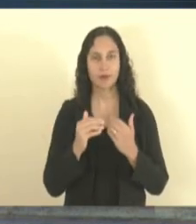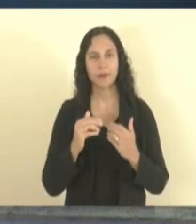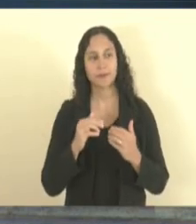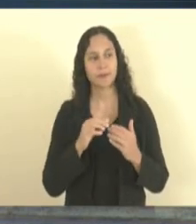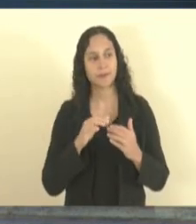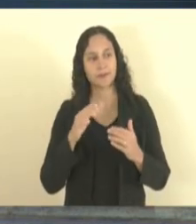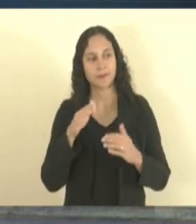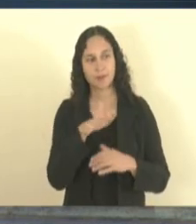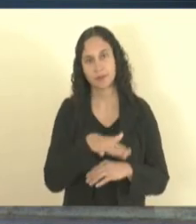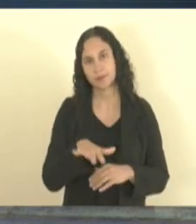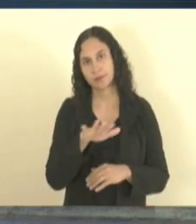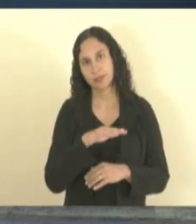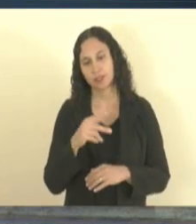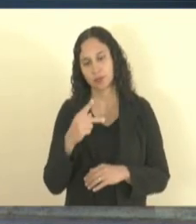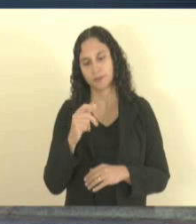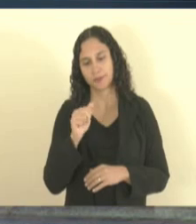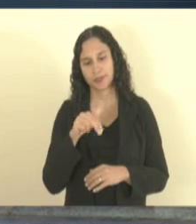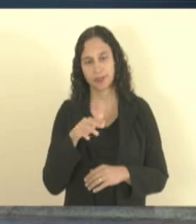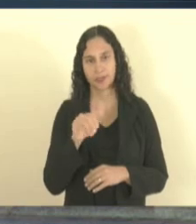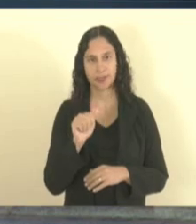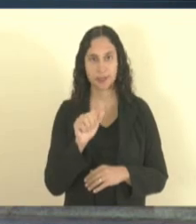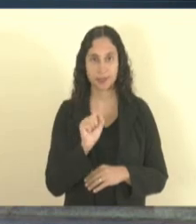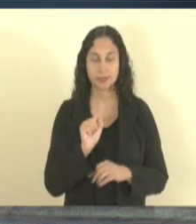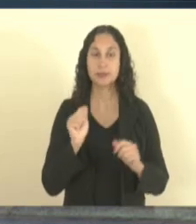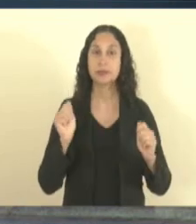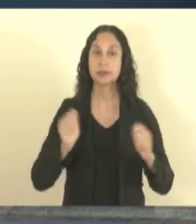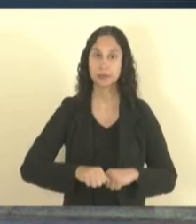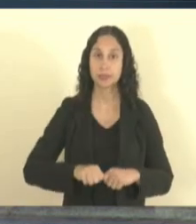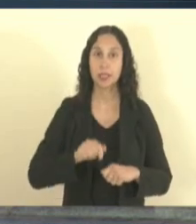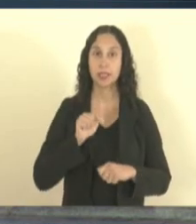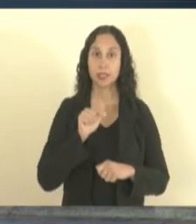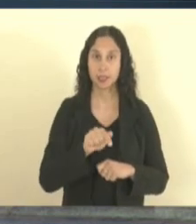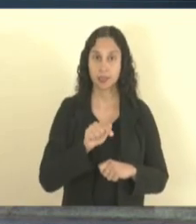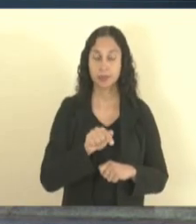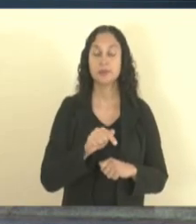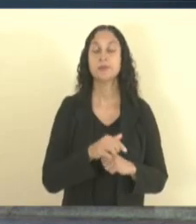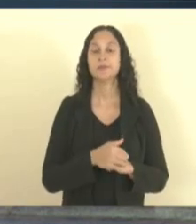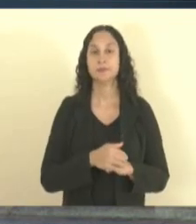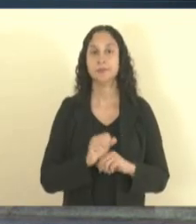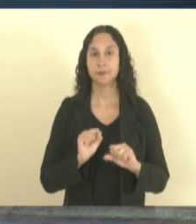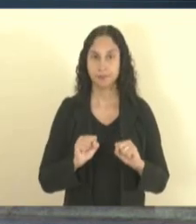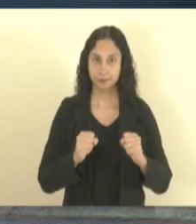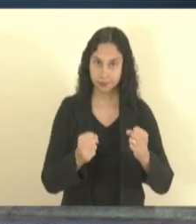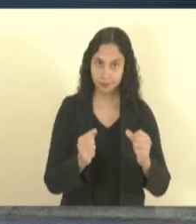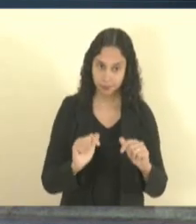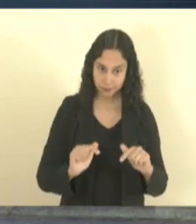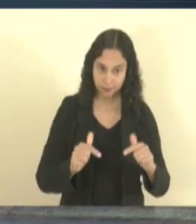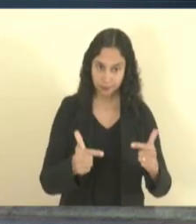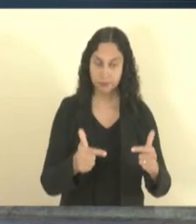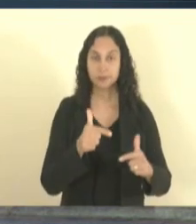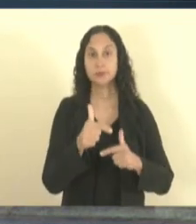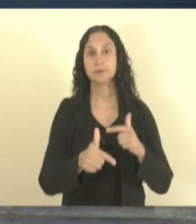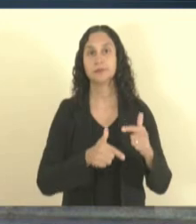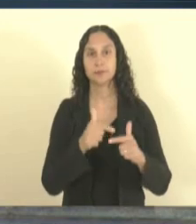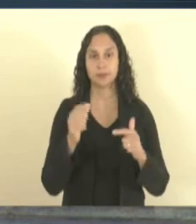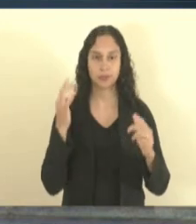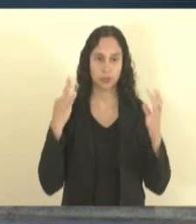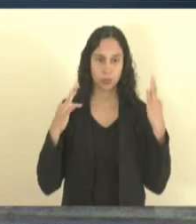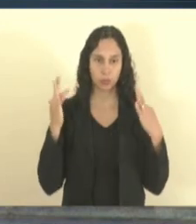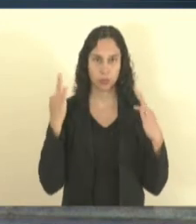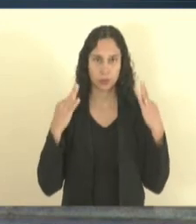lá em Pancas, até porque aí a gente quaduna aí com a opinião até do posicionamento do governo, do Estado, que